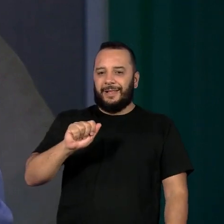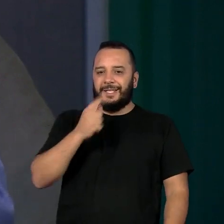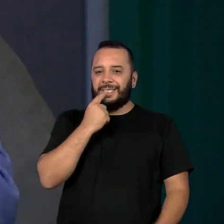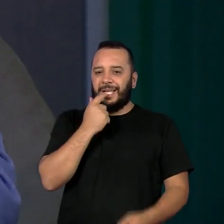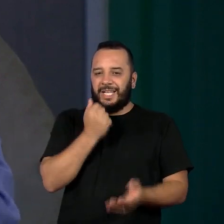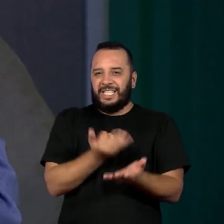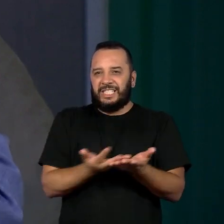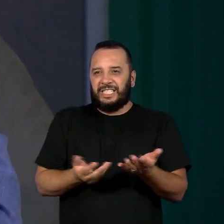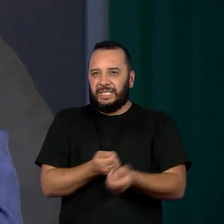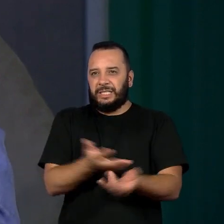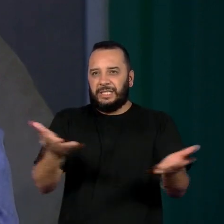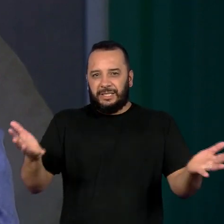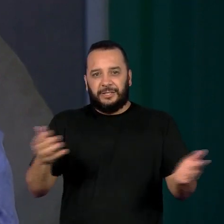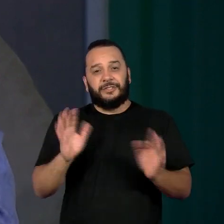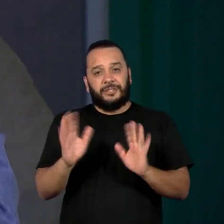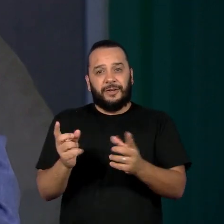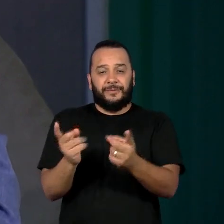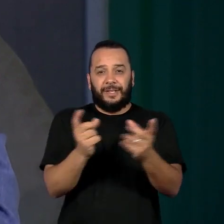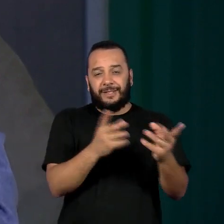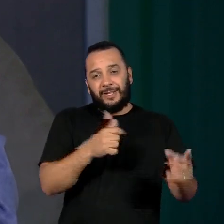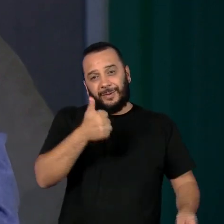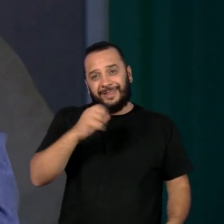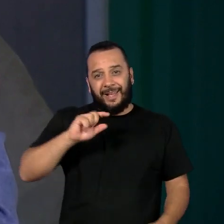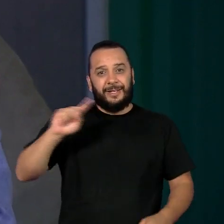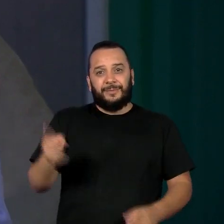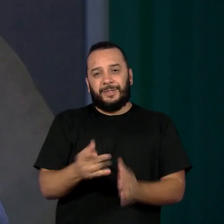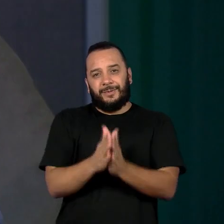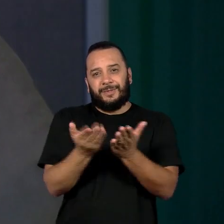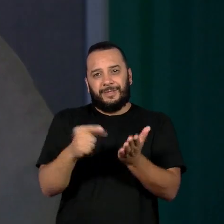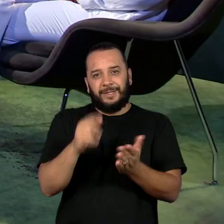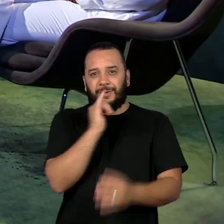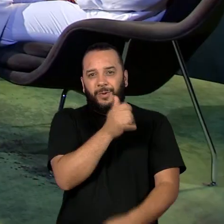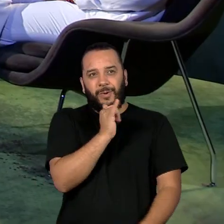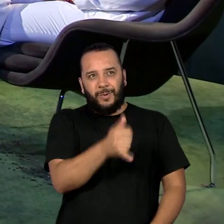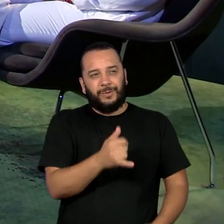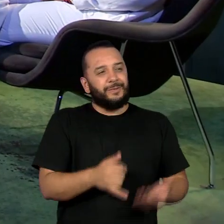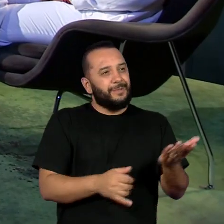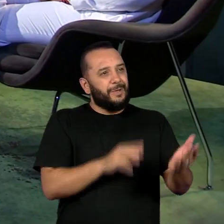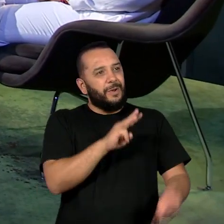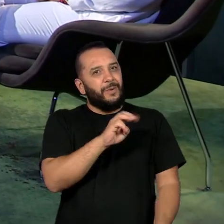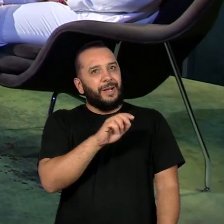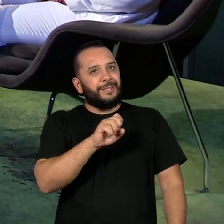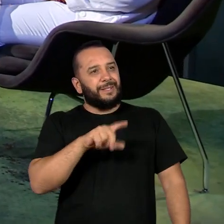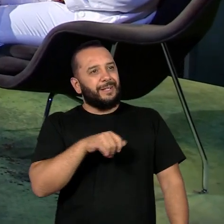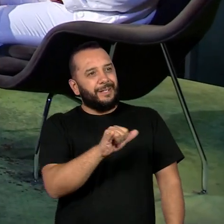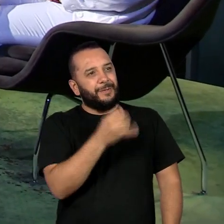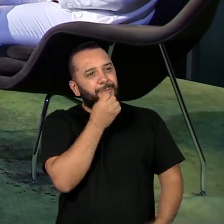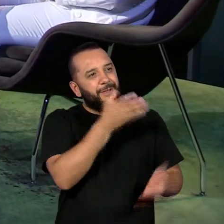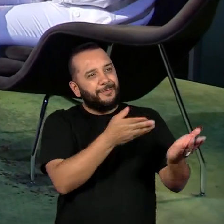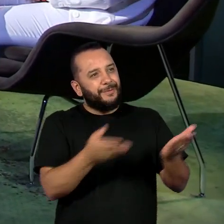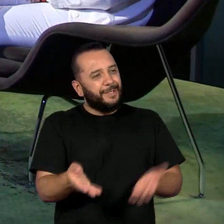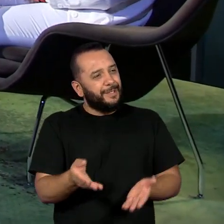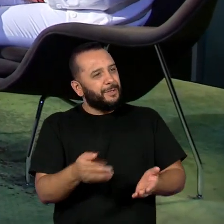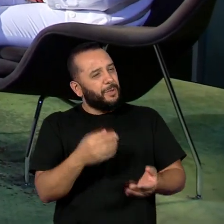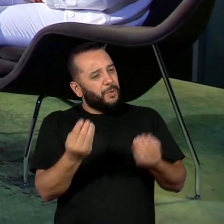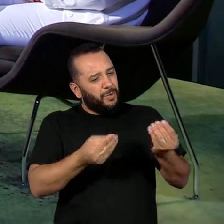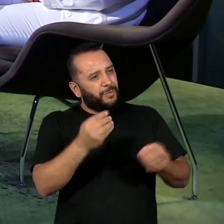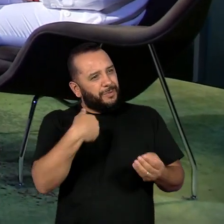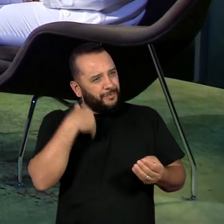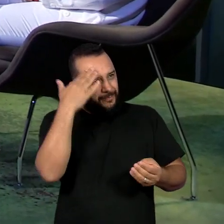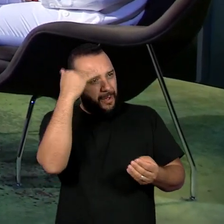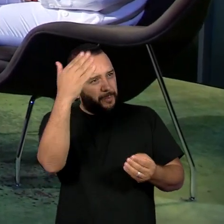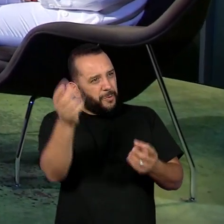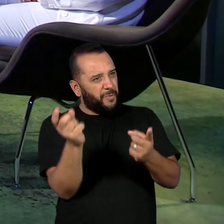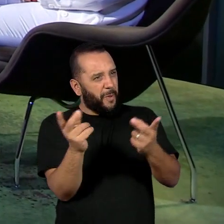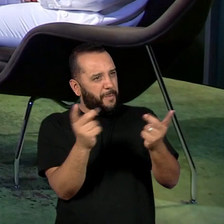vendeu mais de 10 mil exemplares de seus livros e contos. Wesley, seja bem-vindo. Como é que faz para ser tão bem-sucedido como